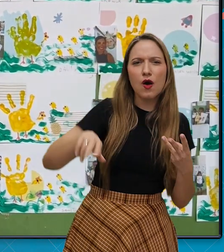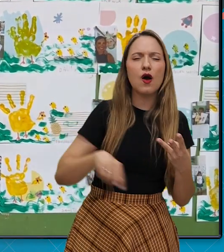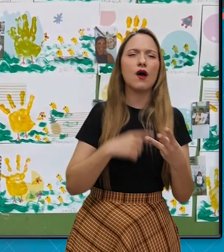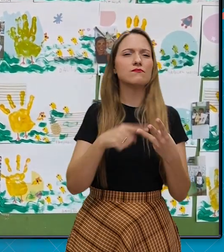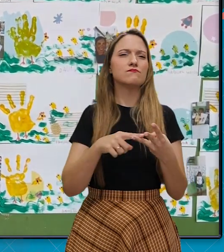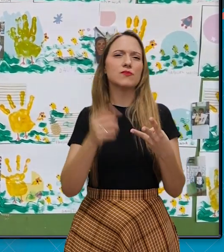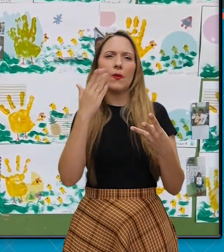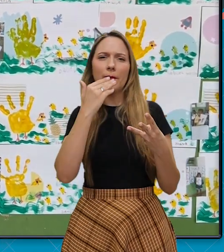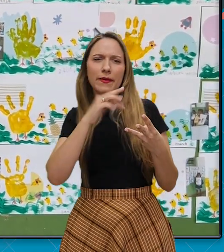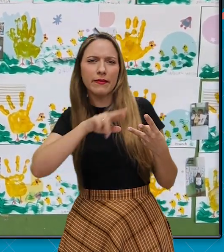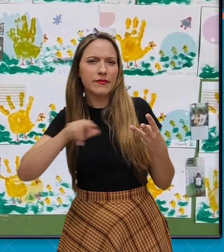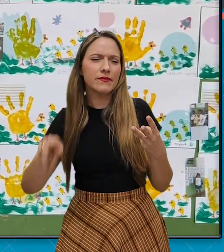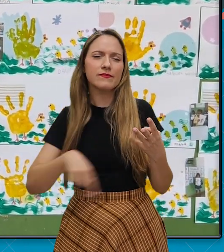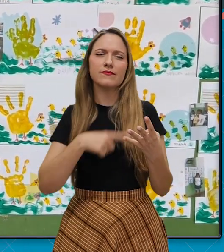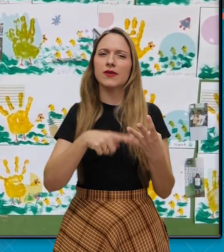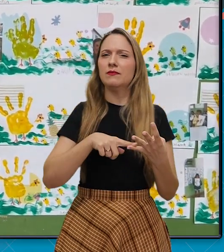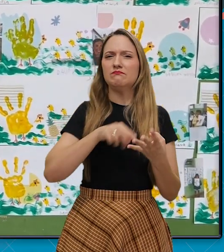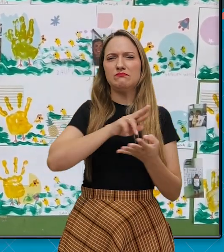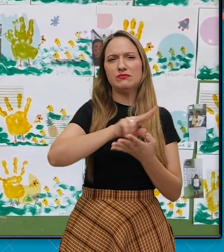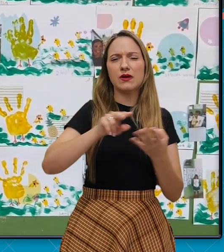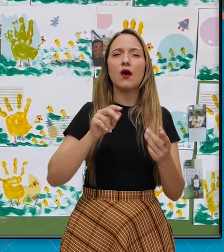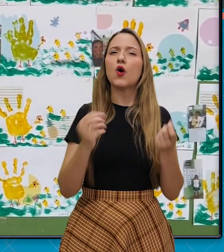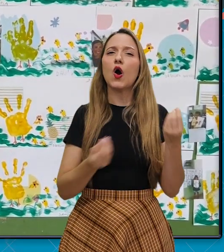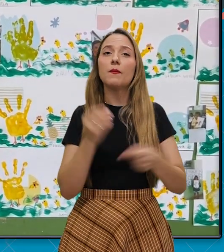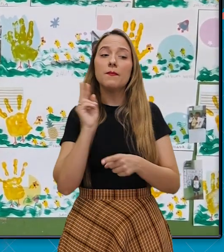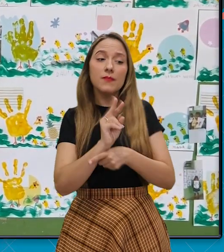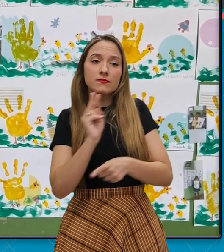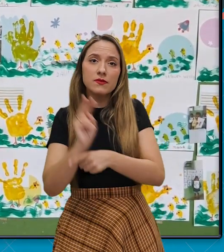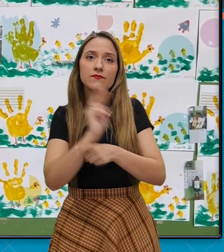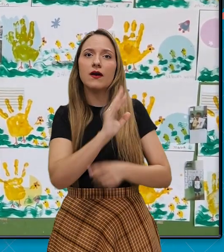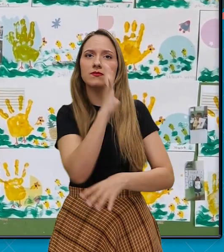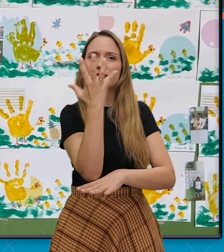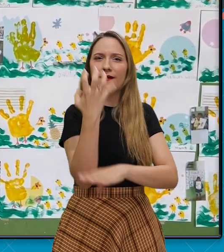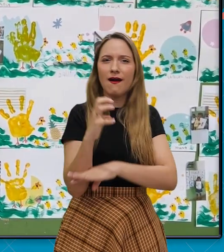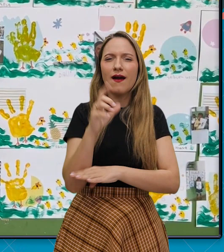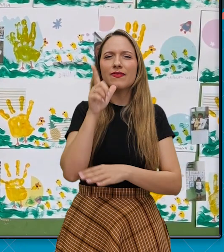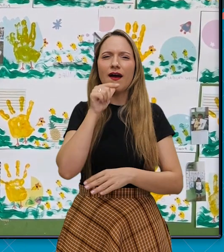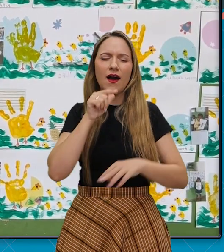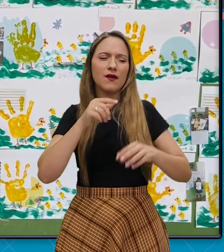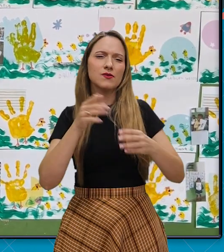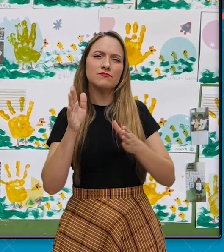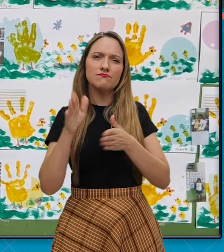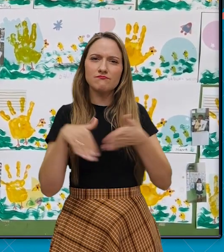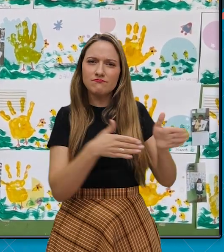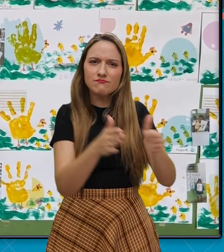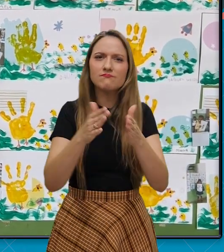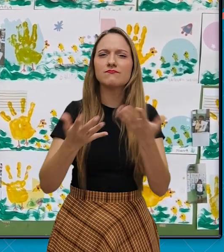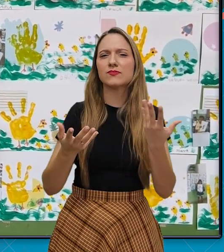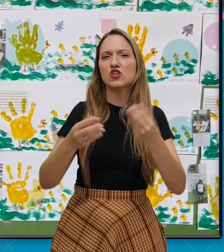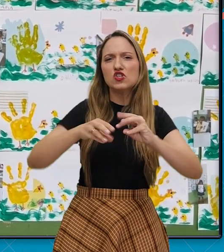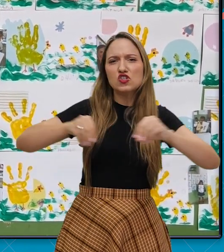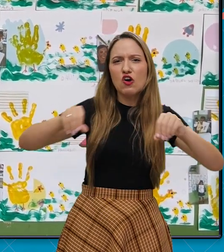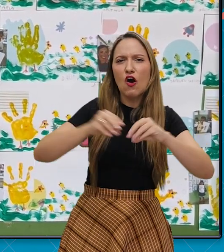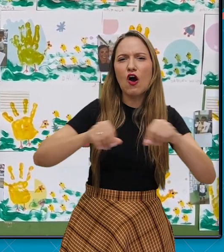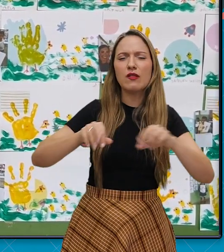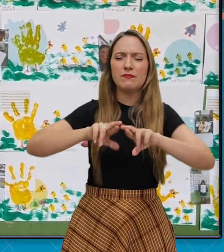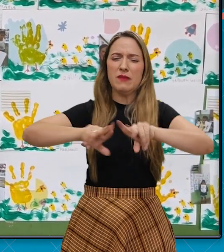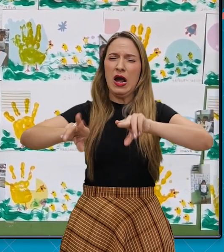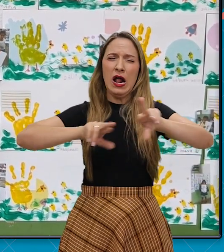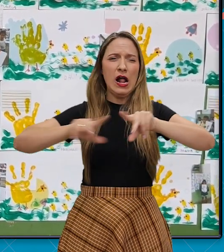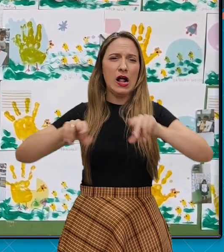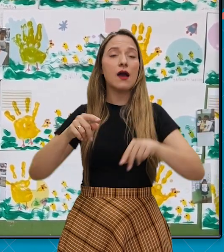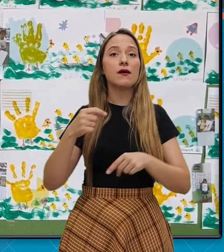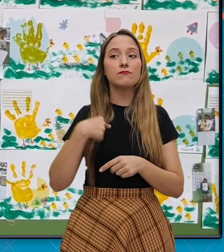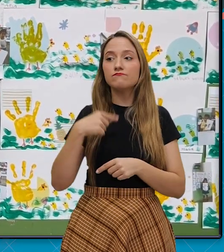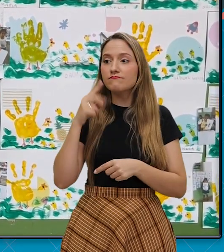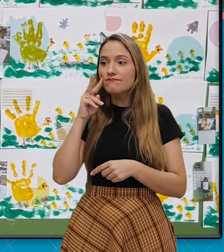convencionais alimentícias, assim como preservação do Cerrado, hidrografia, estrutura de solo, todas essas experiências que as crianças estão